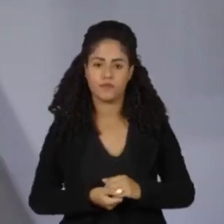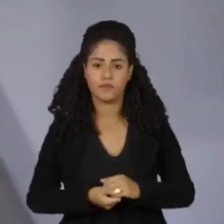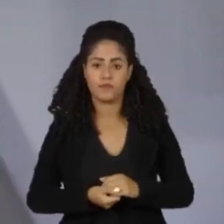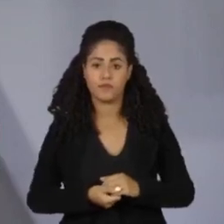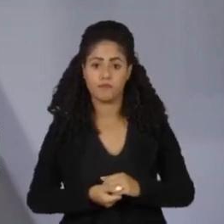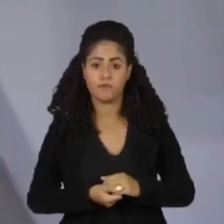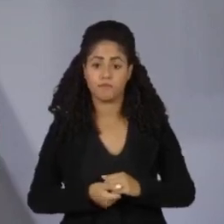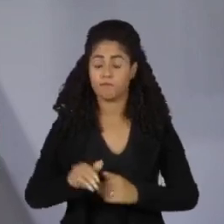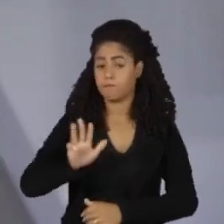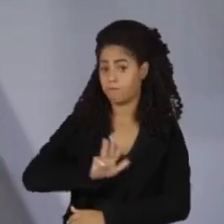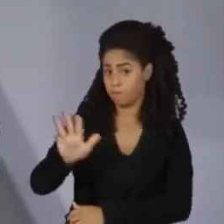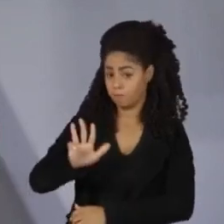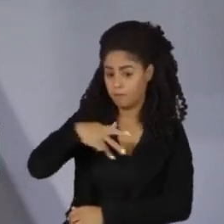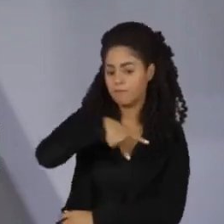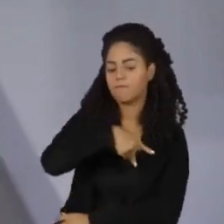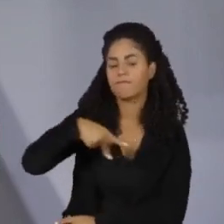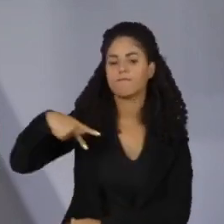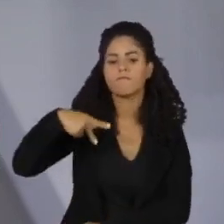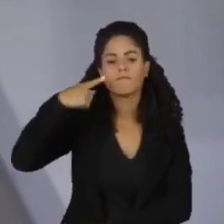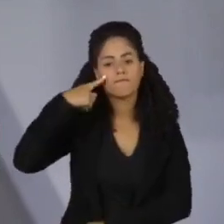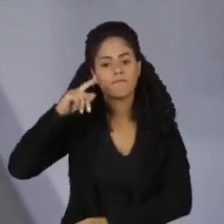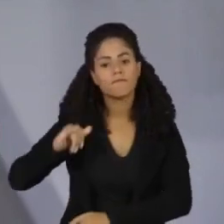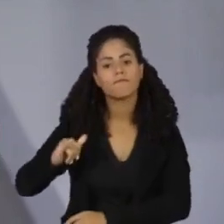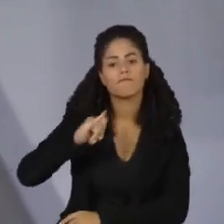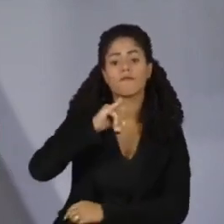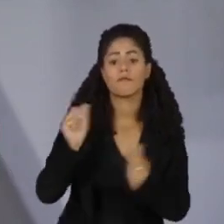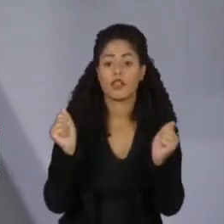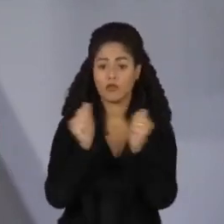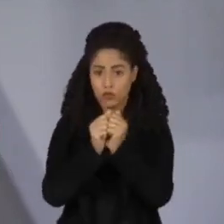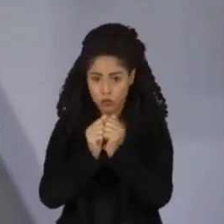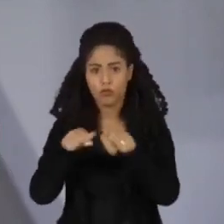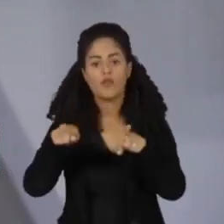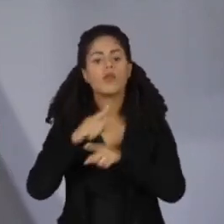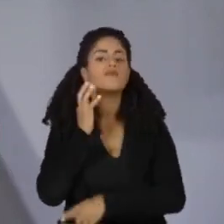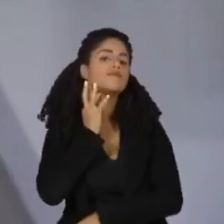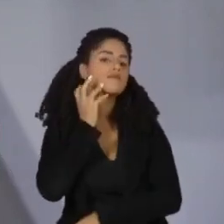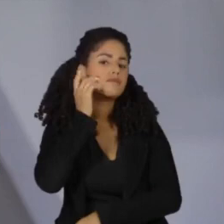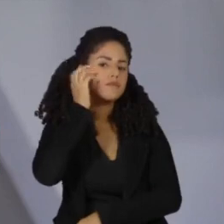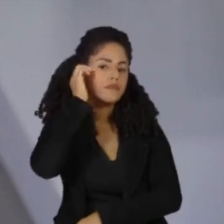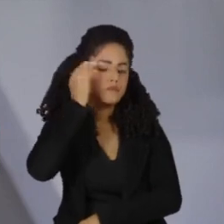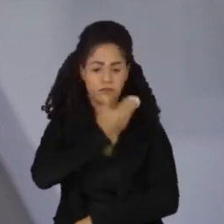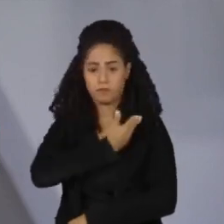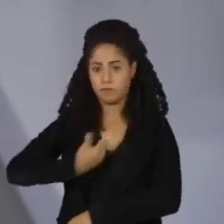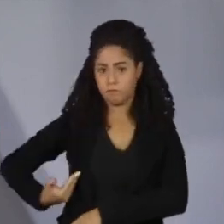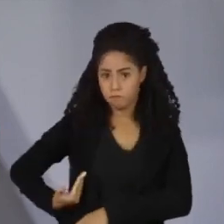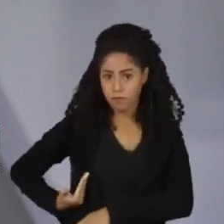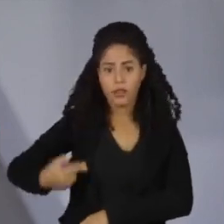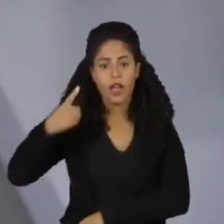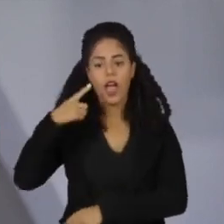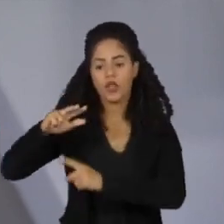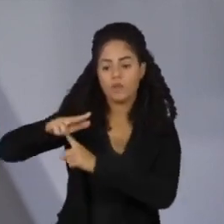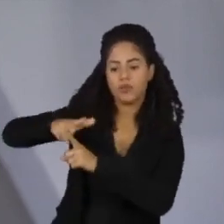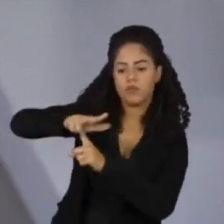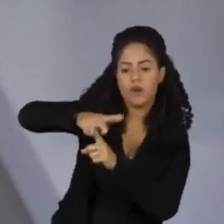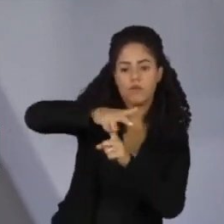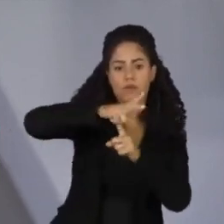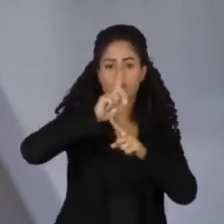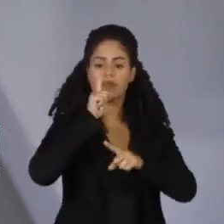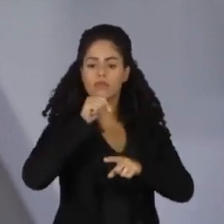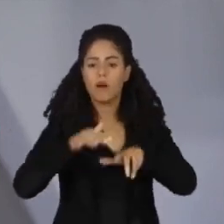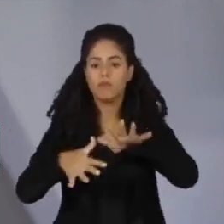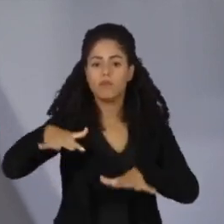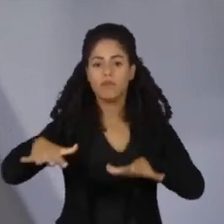O presidente Luiz Inácio Lula da Silva e o governador de São Paulo, Tarcísio de Freitas, estão no litoral paulista e